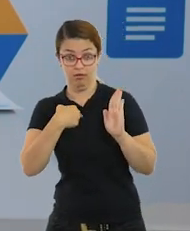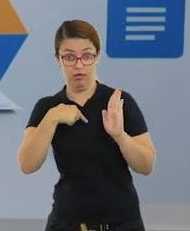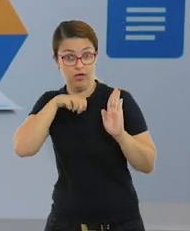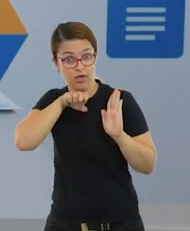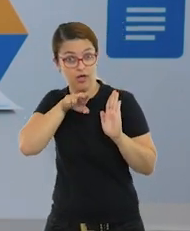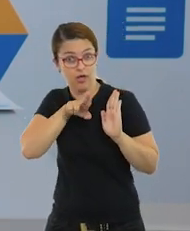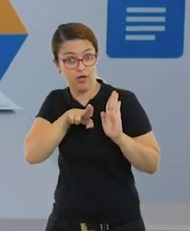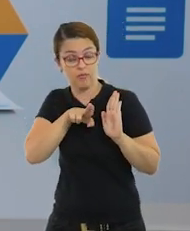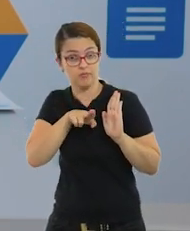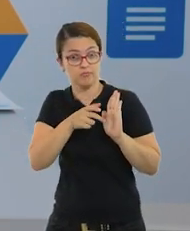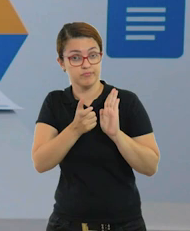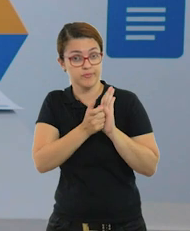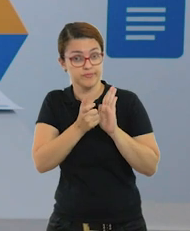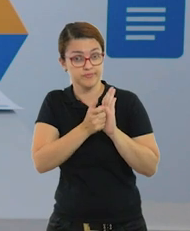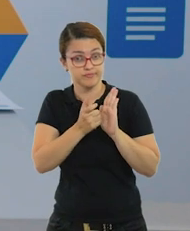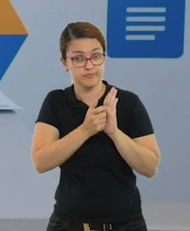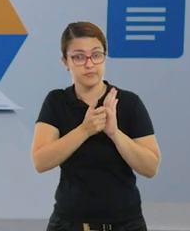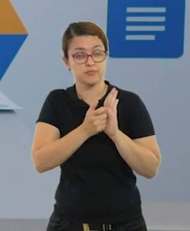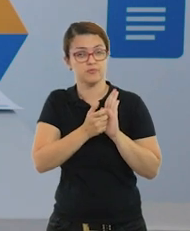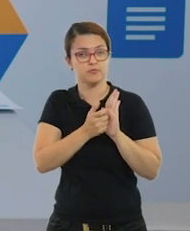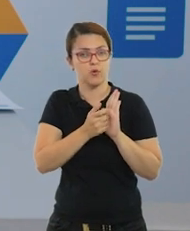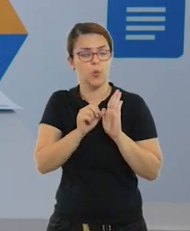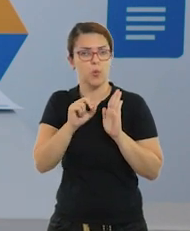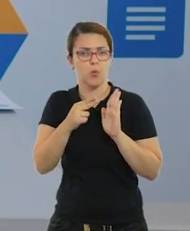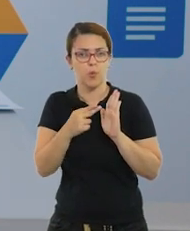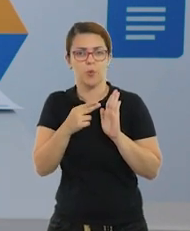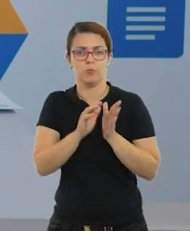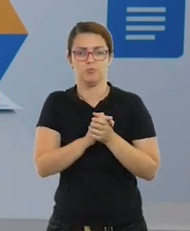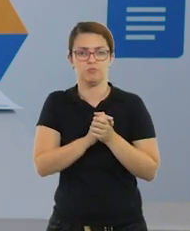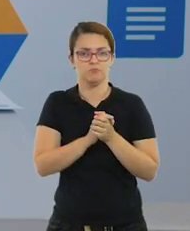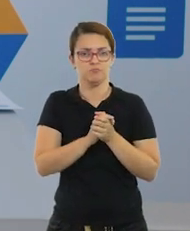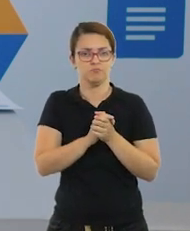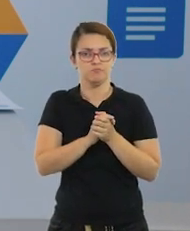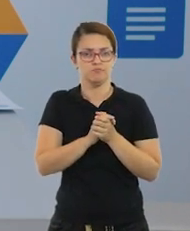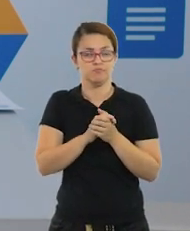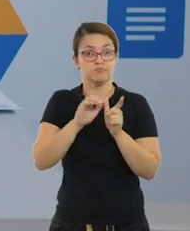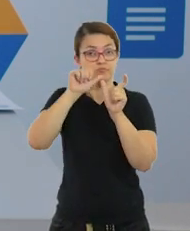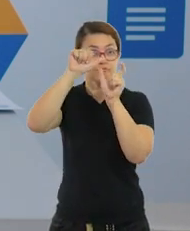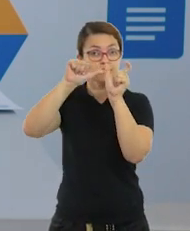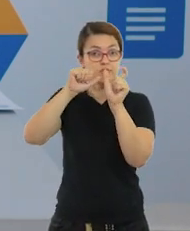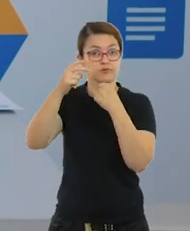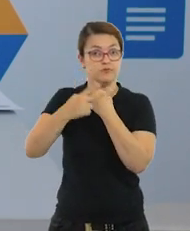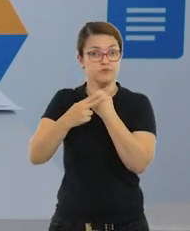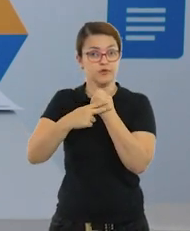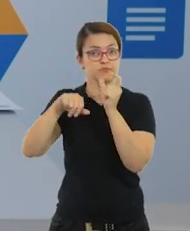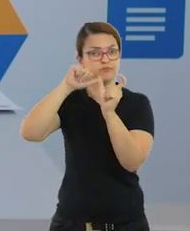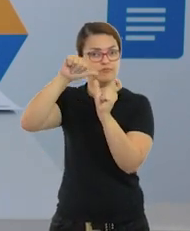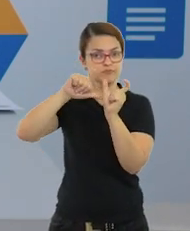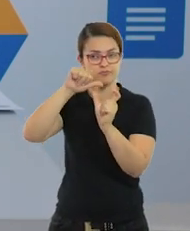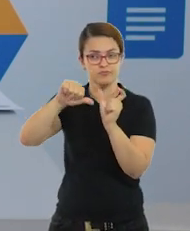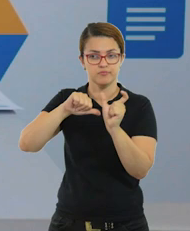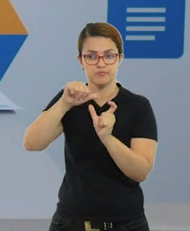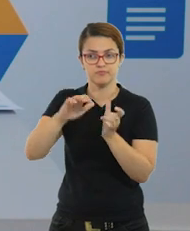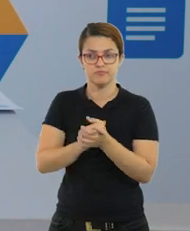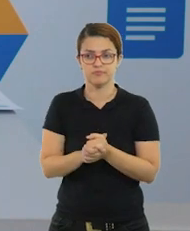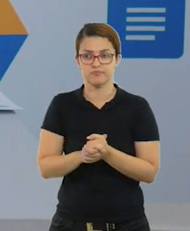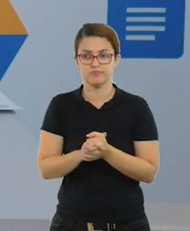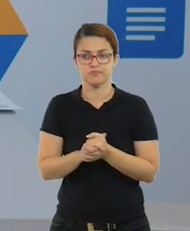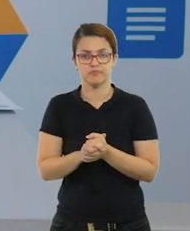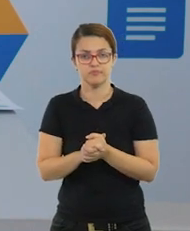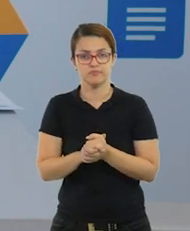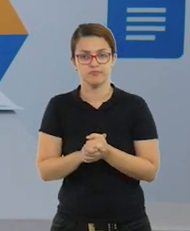primeira pessoa, do singular ou do plural, que vocês vão utilizar o tempo verbal no passado